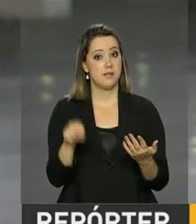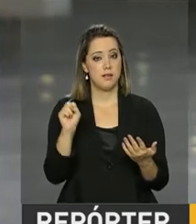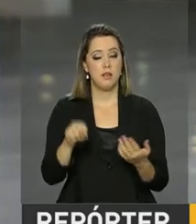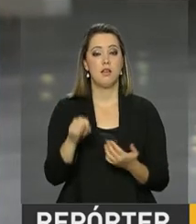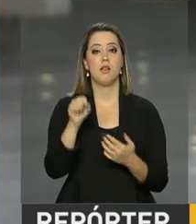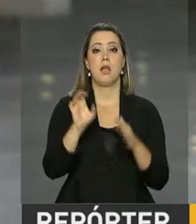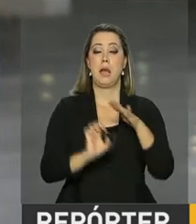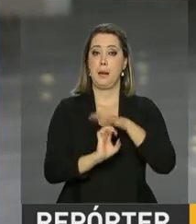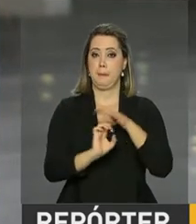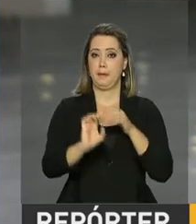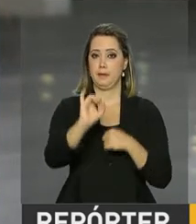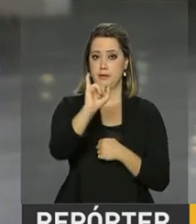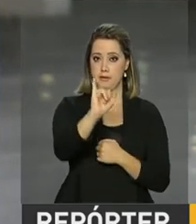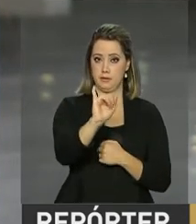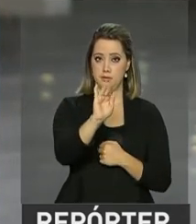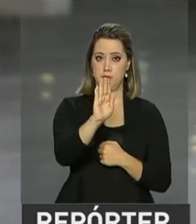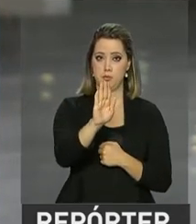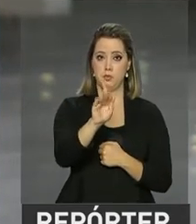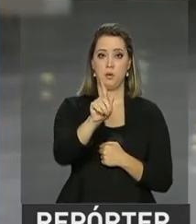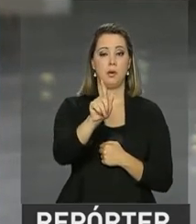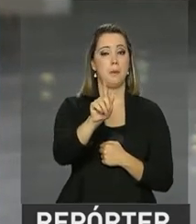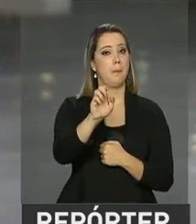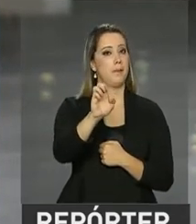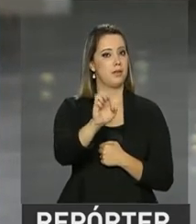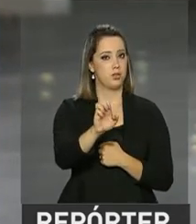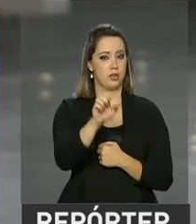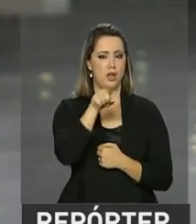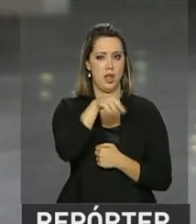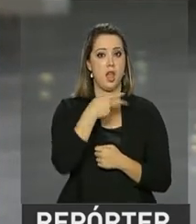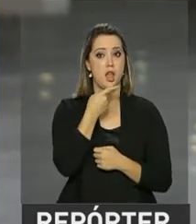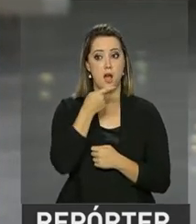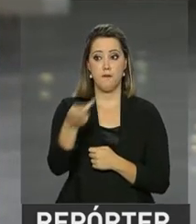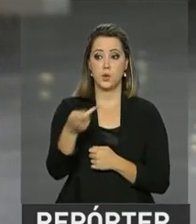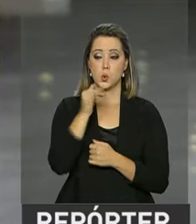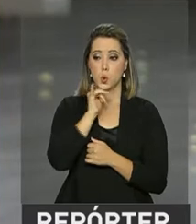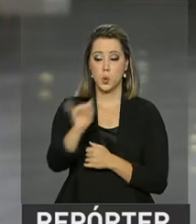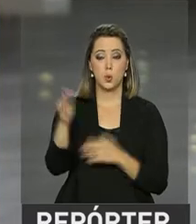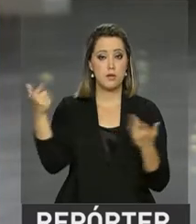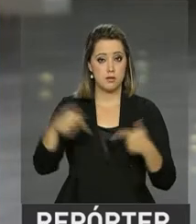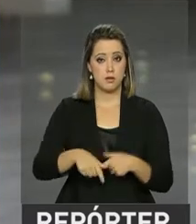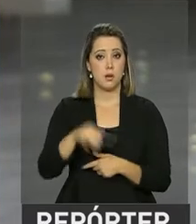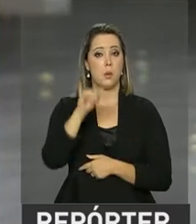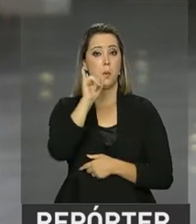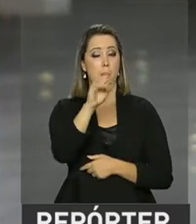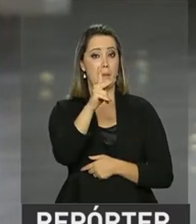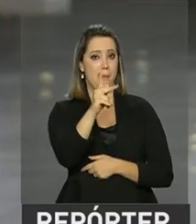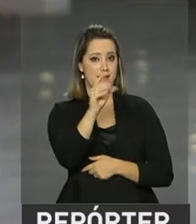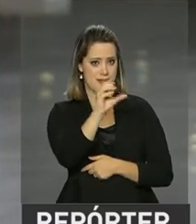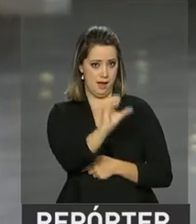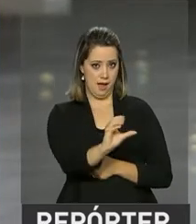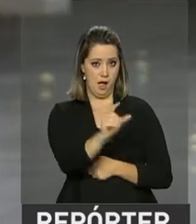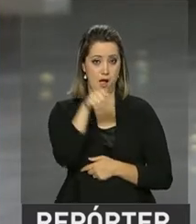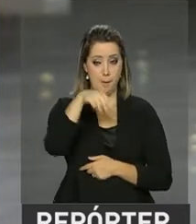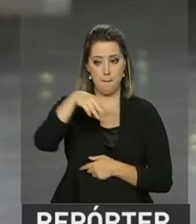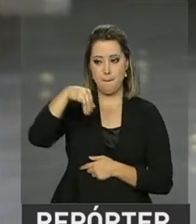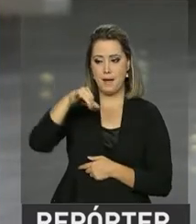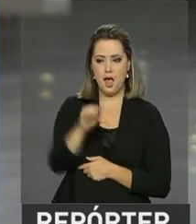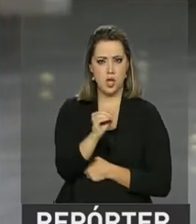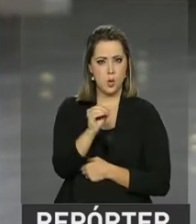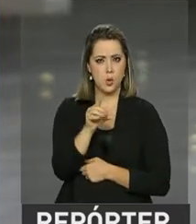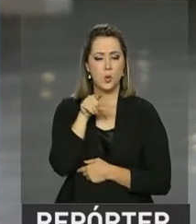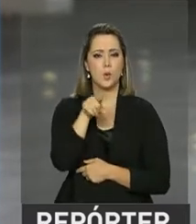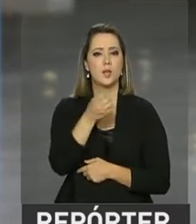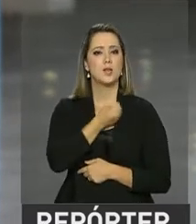divulgou hoje pela manhã o índice oficial de inflação no país, o IPCA, para o mês de maio. Esse